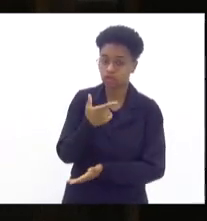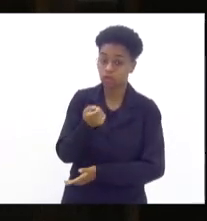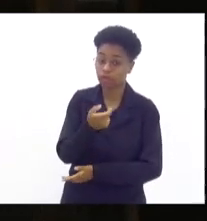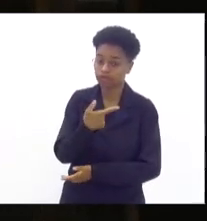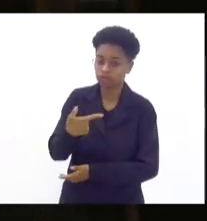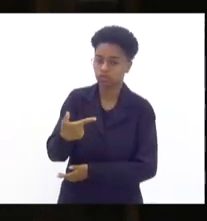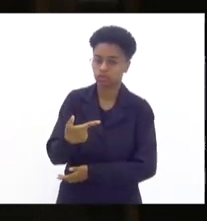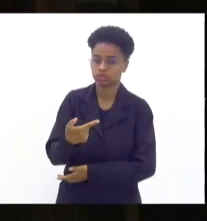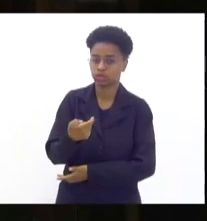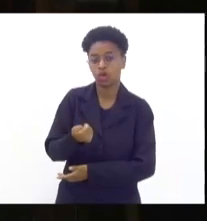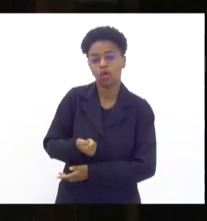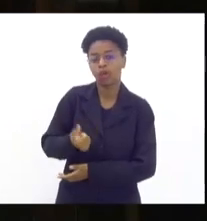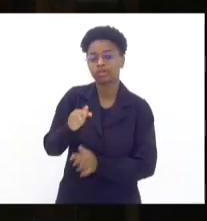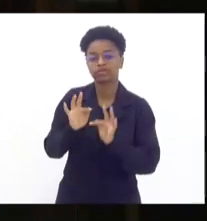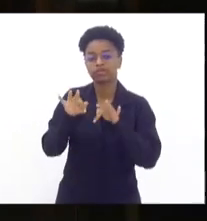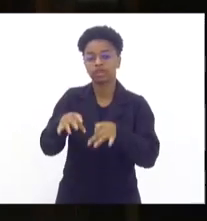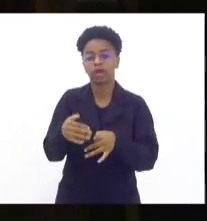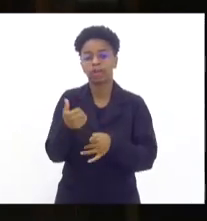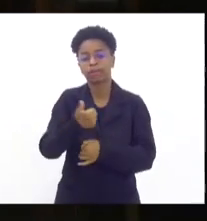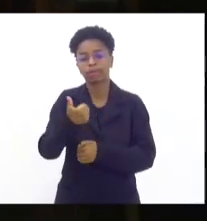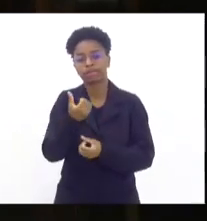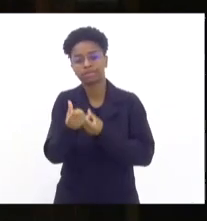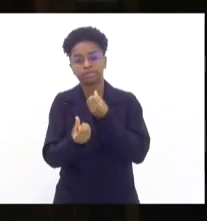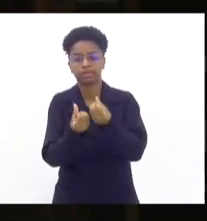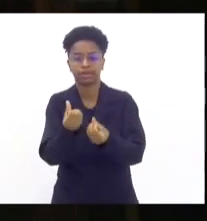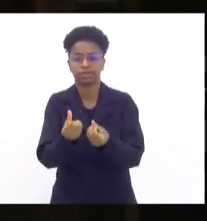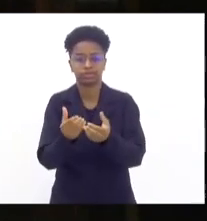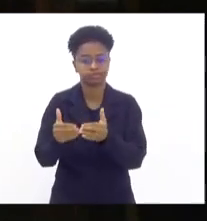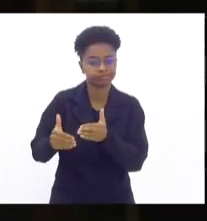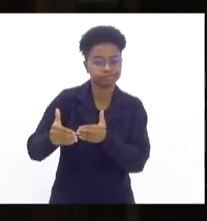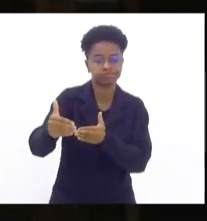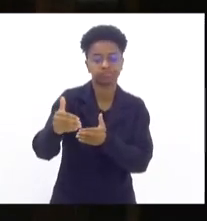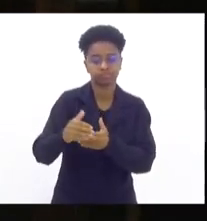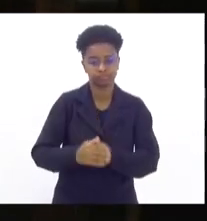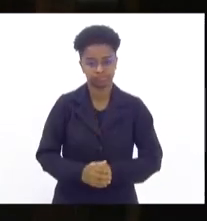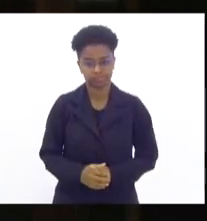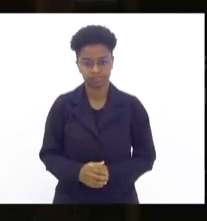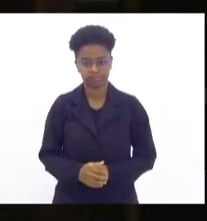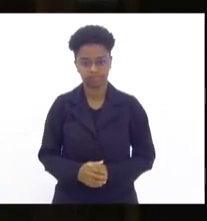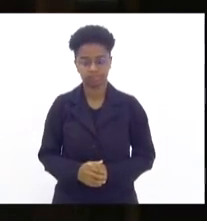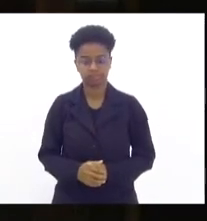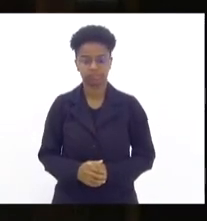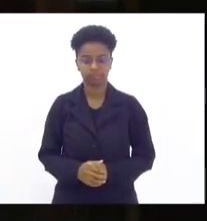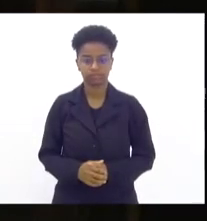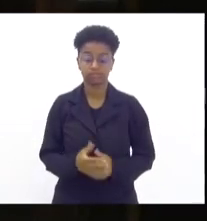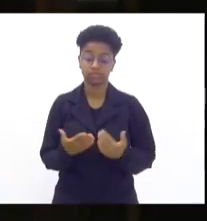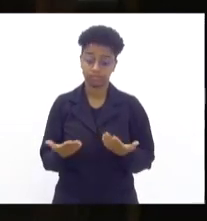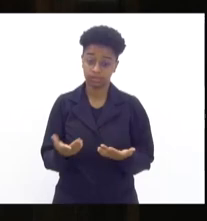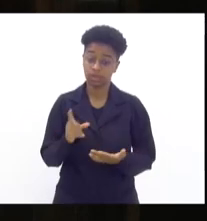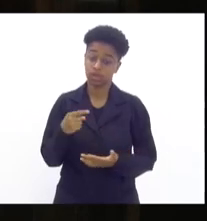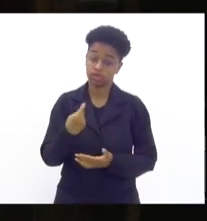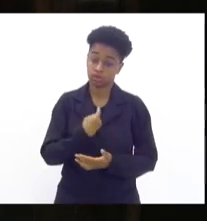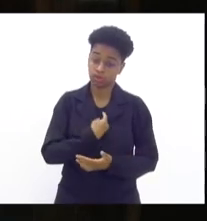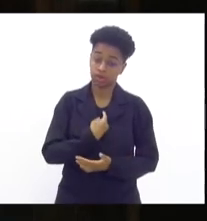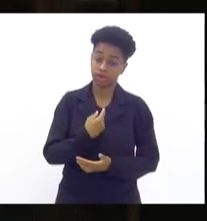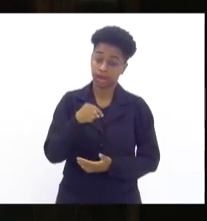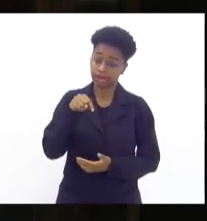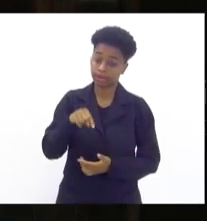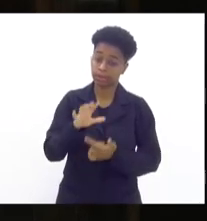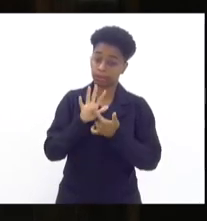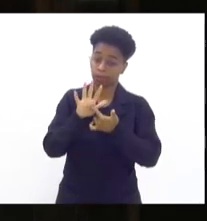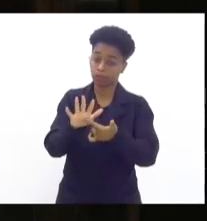quase chegando no final do primeiro semestre de 2022 e em diante. Mas estamos aqui para passar as dificuldades.